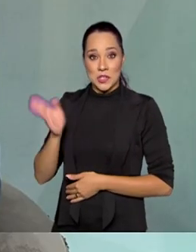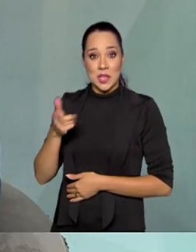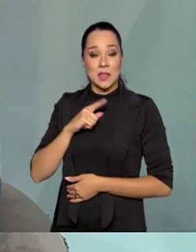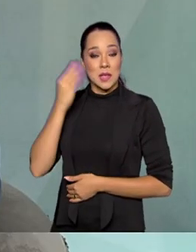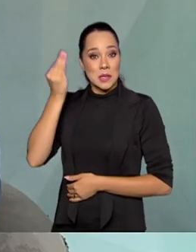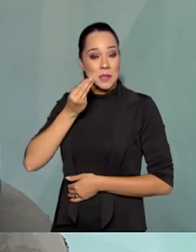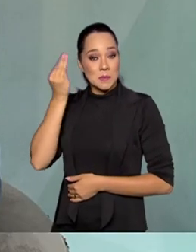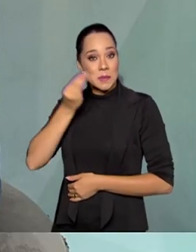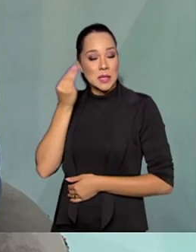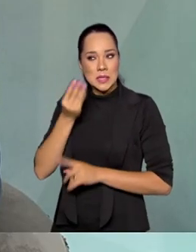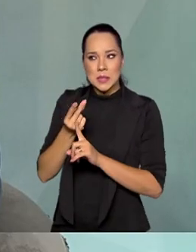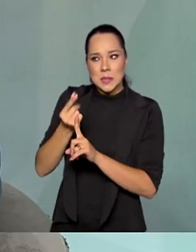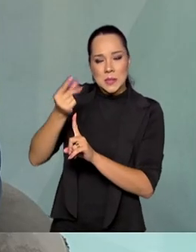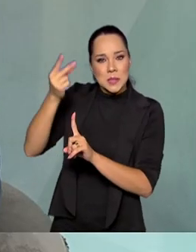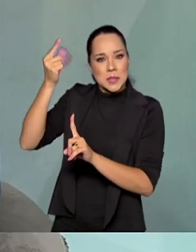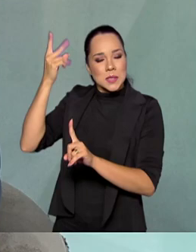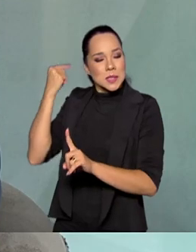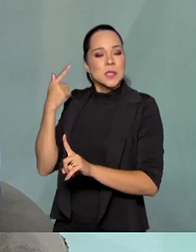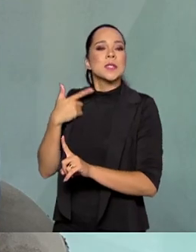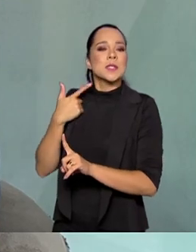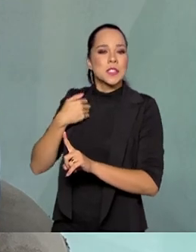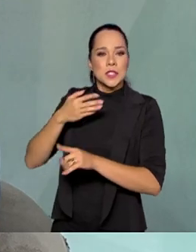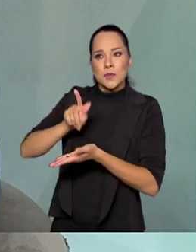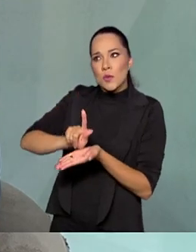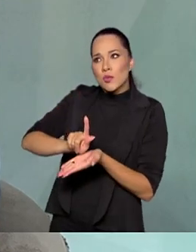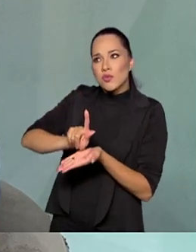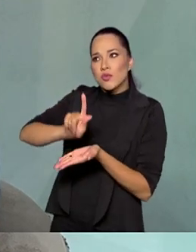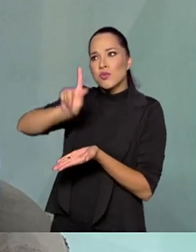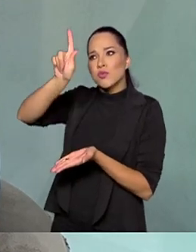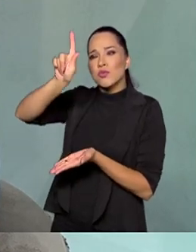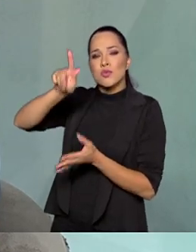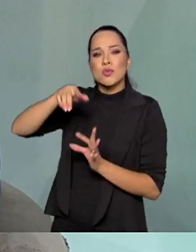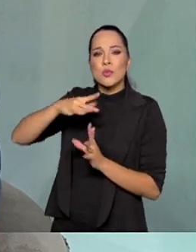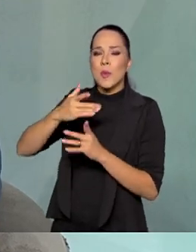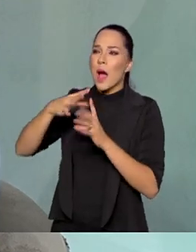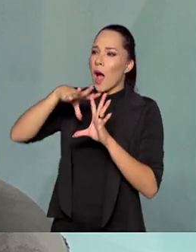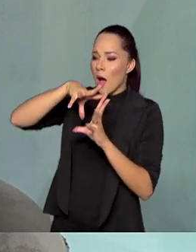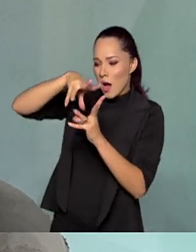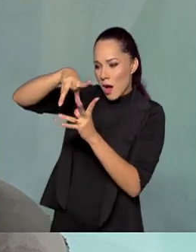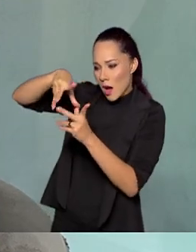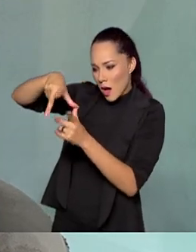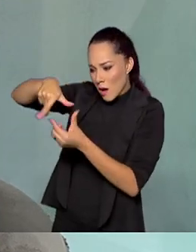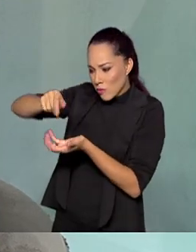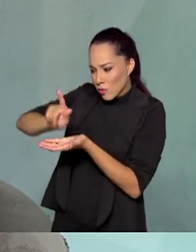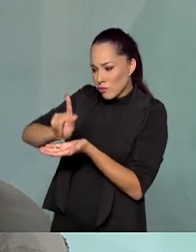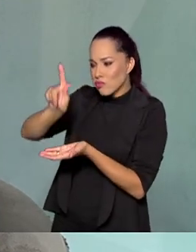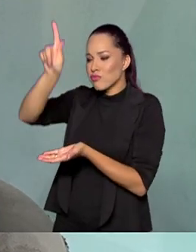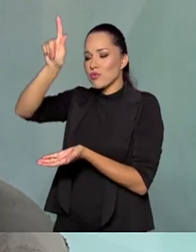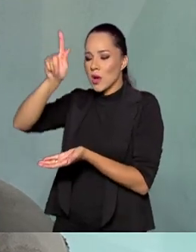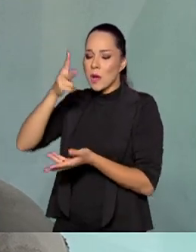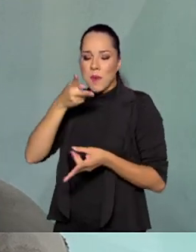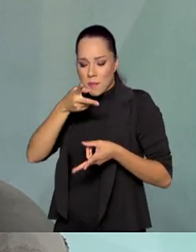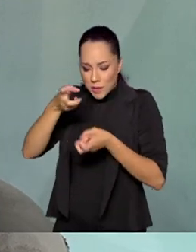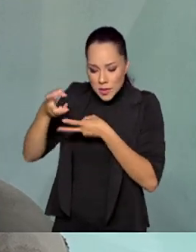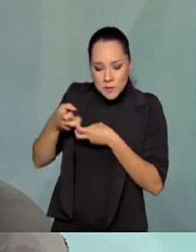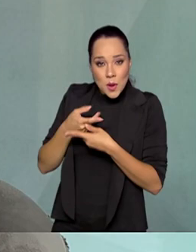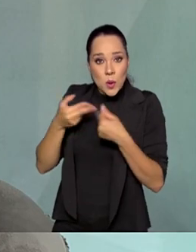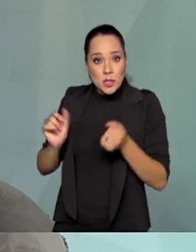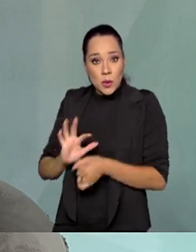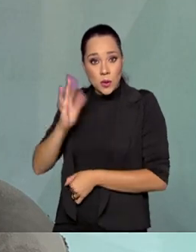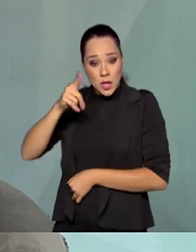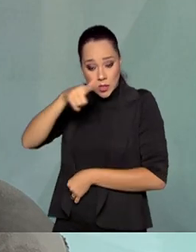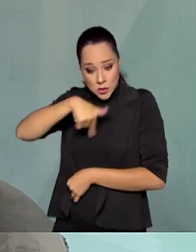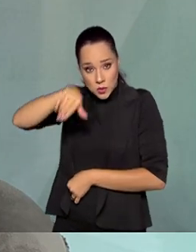experiência antiga com voos suborbitais, experimentos na alta atmosfera, até para investigar fenômenos que acontecem no nosso